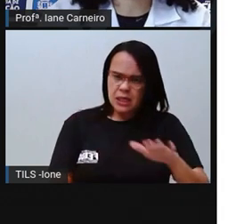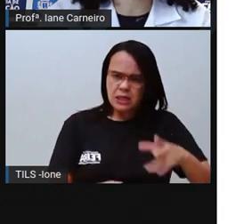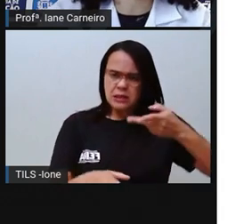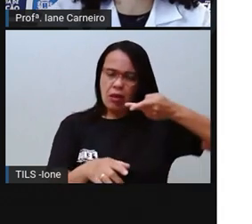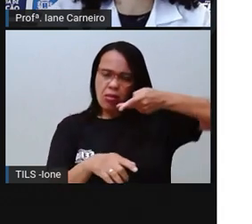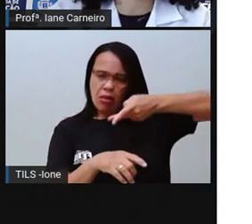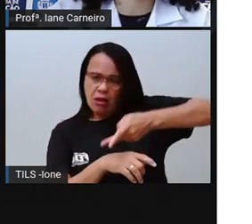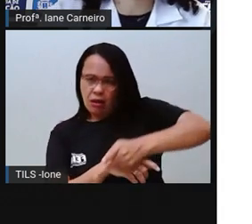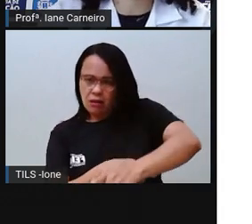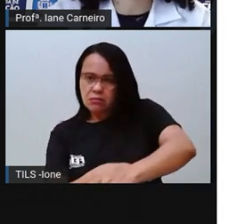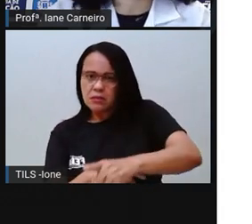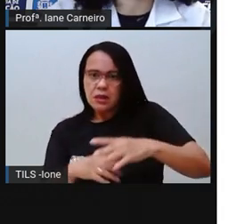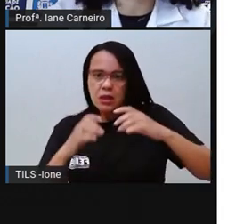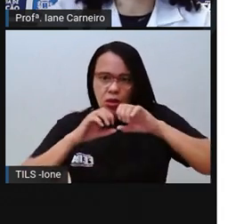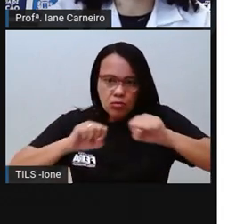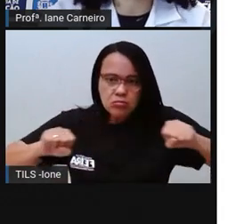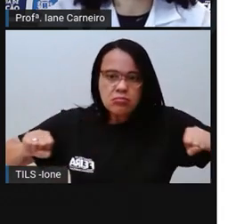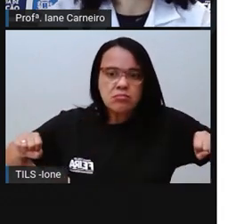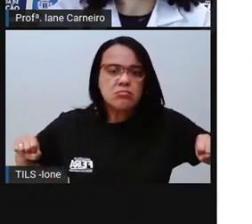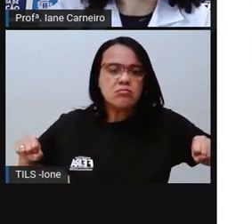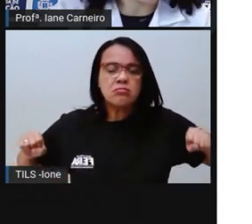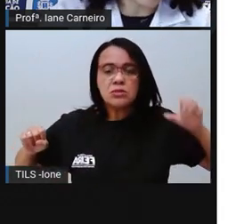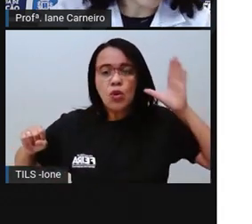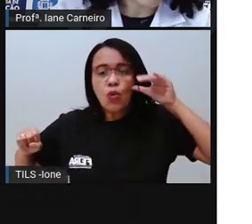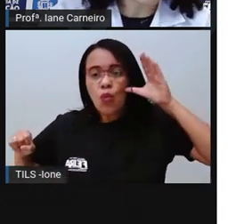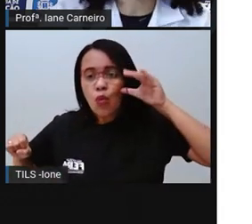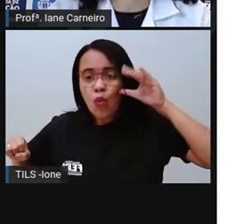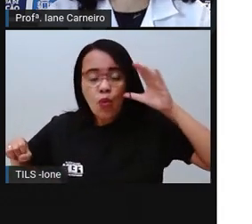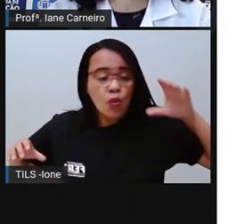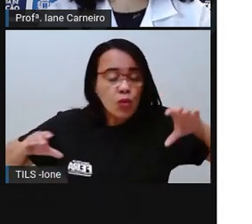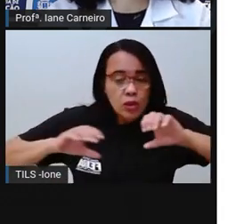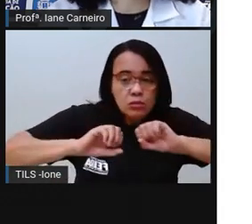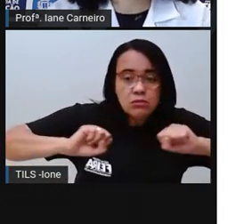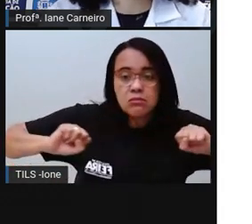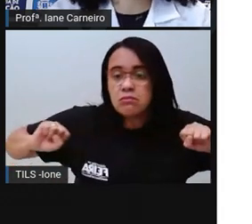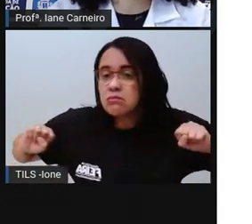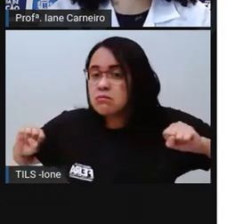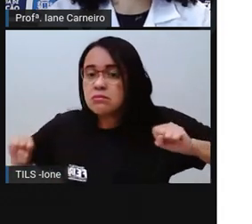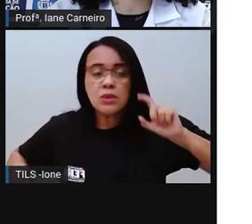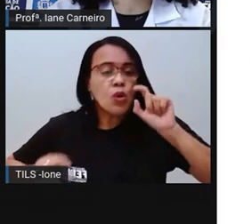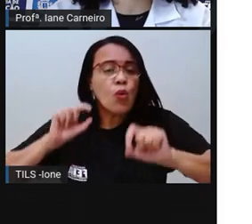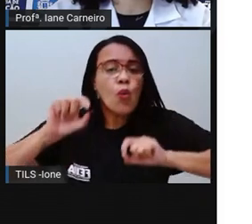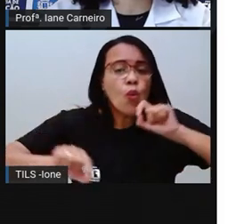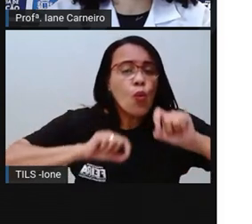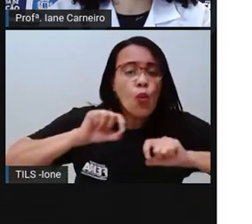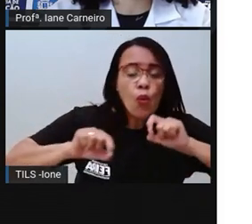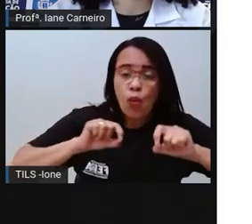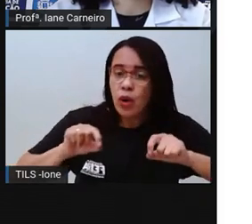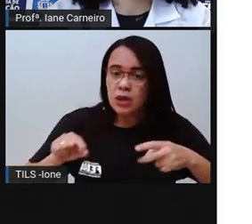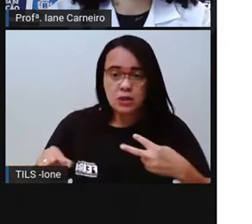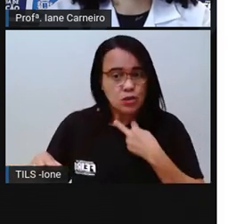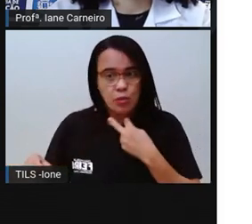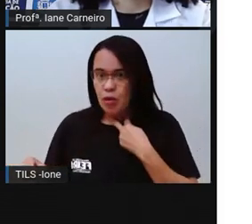Também é recomendado, né? A criança não pode mexer em tomada. Então, se a família não conseguir colocar uma